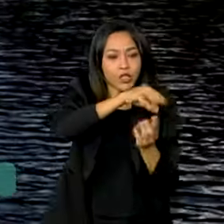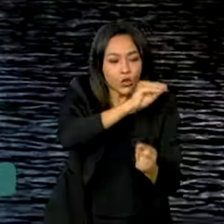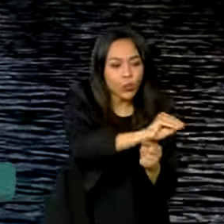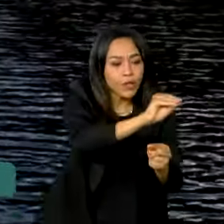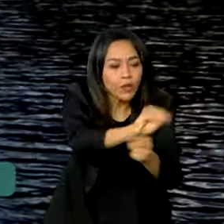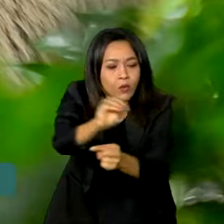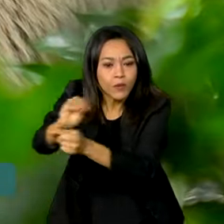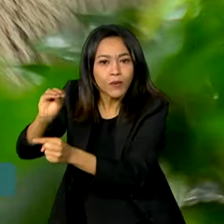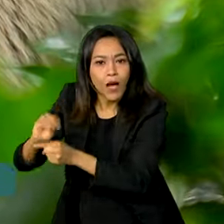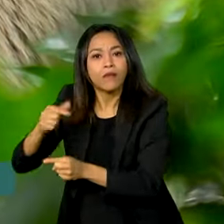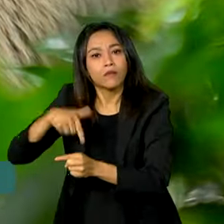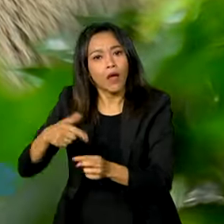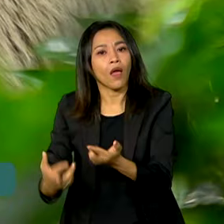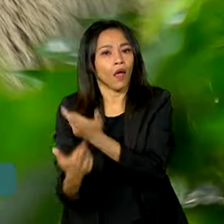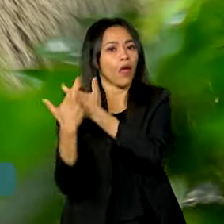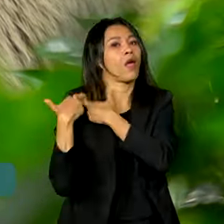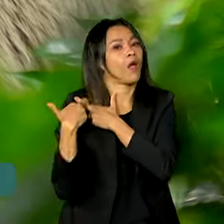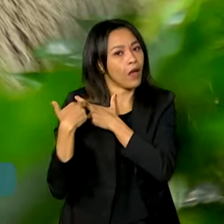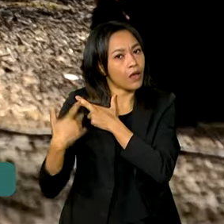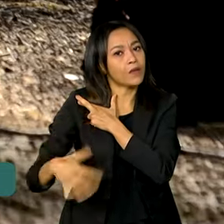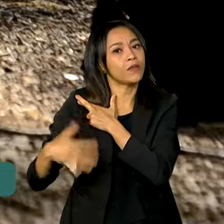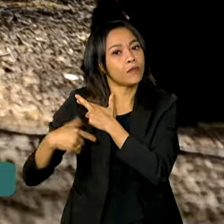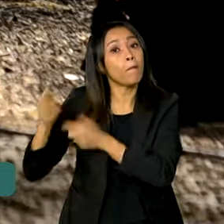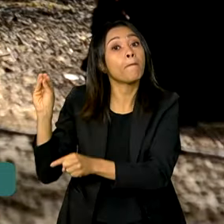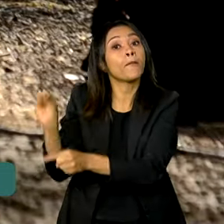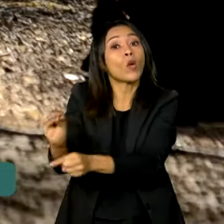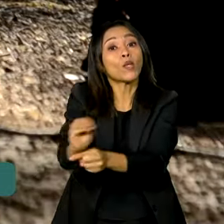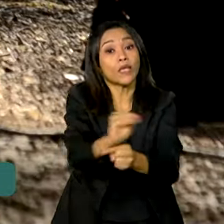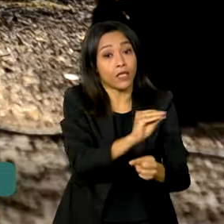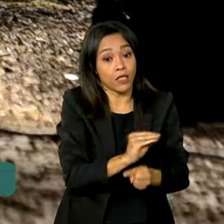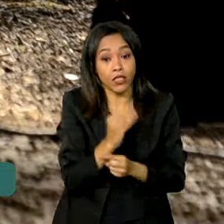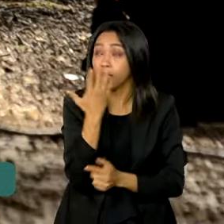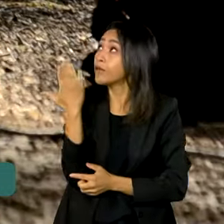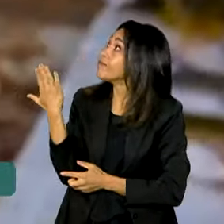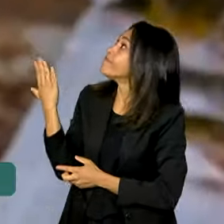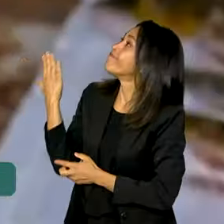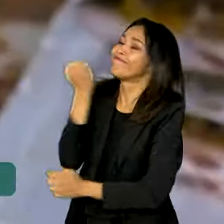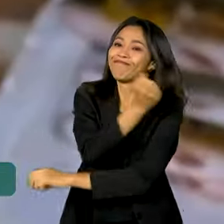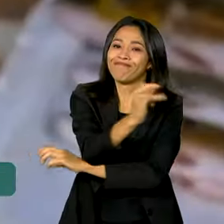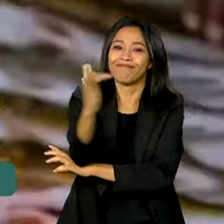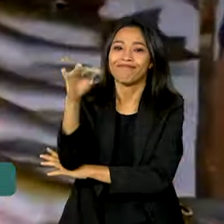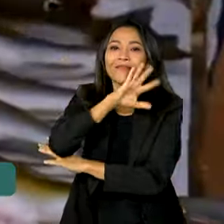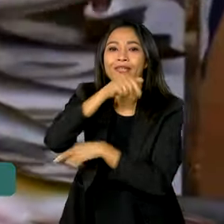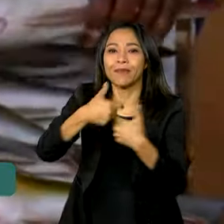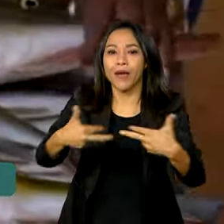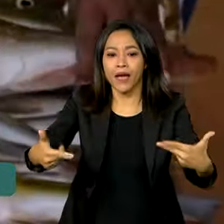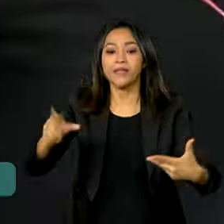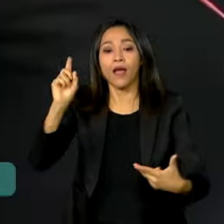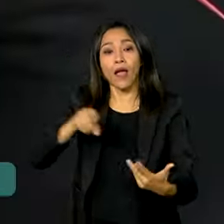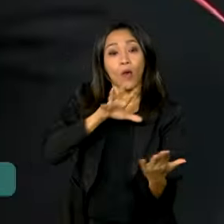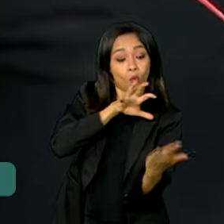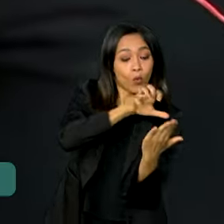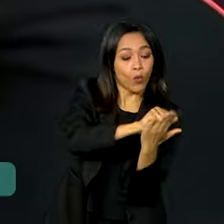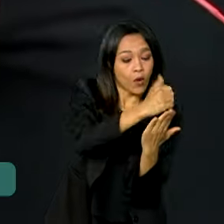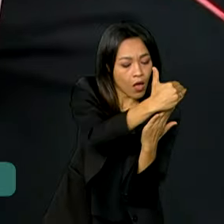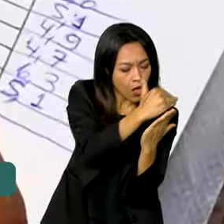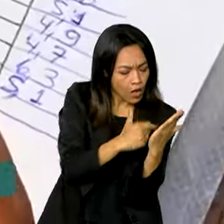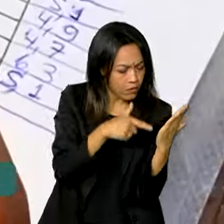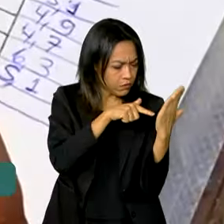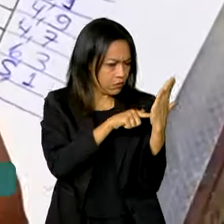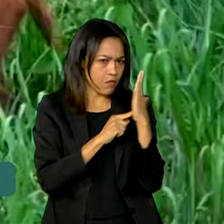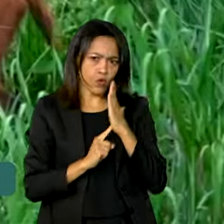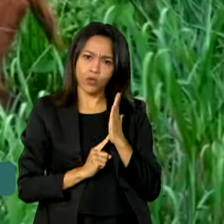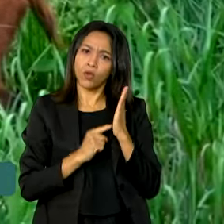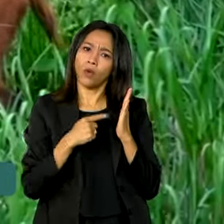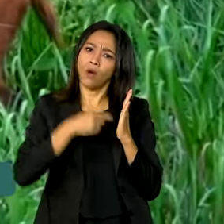cumprir seu papel na proteção da biodiversidade. A conclusão é do relatório do programa Monitora, que avaliou